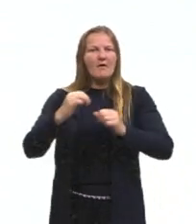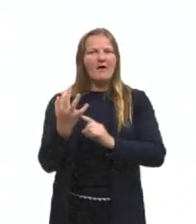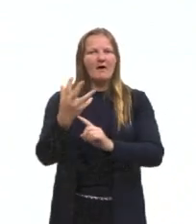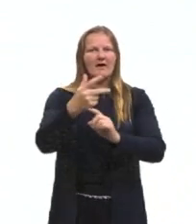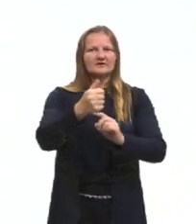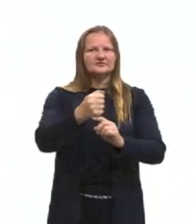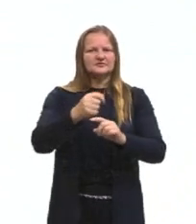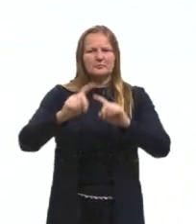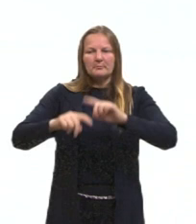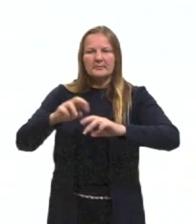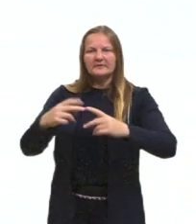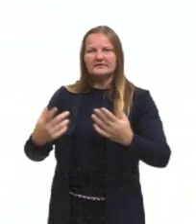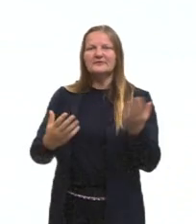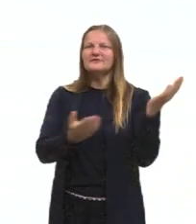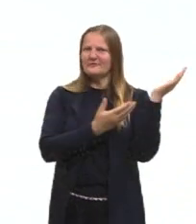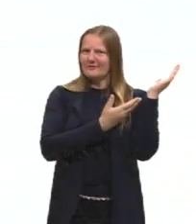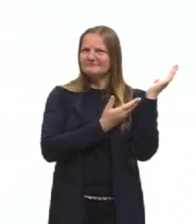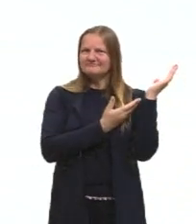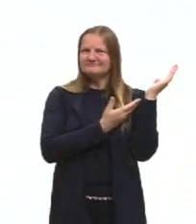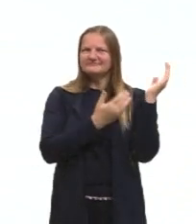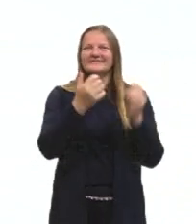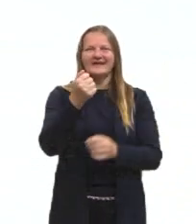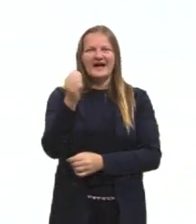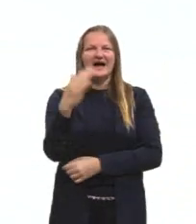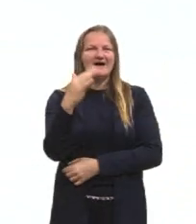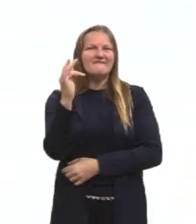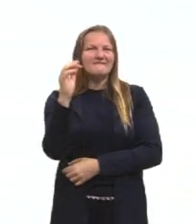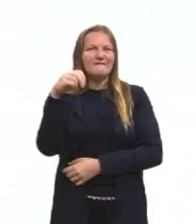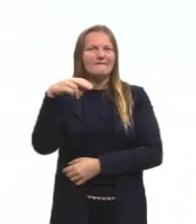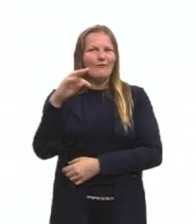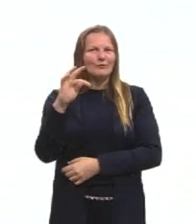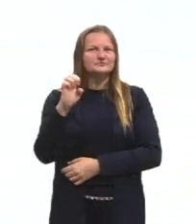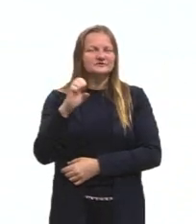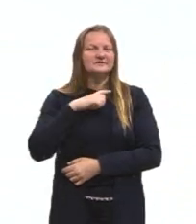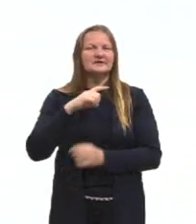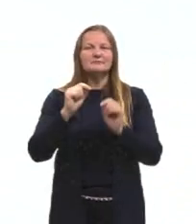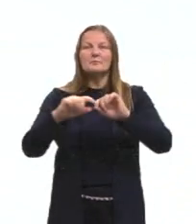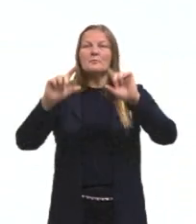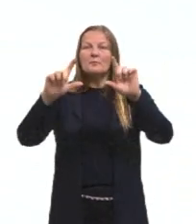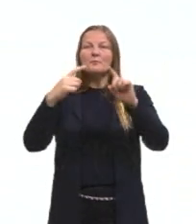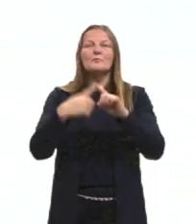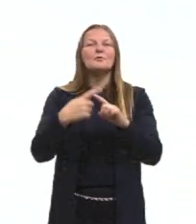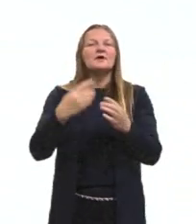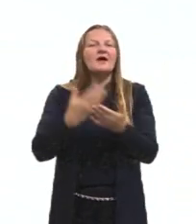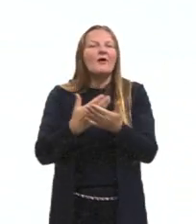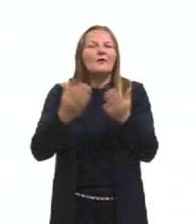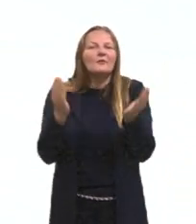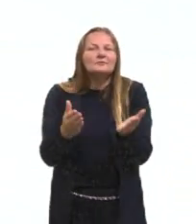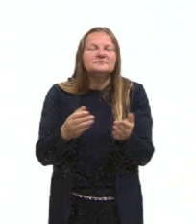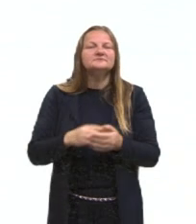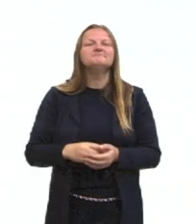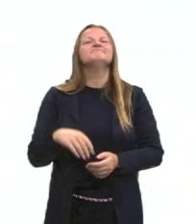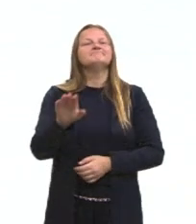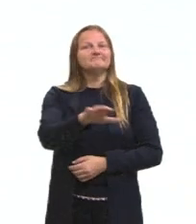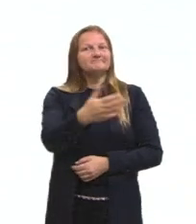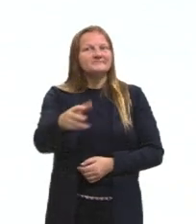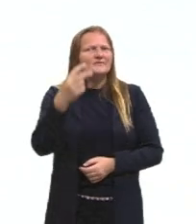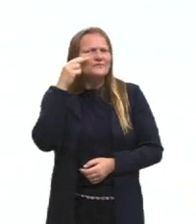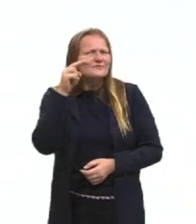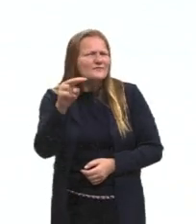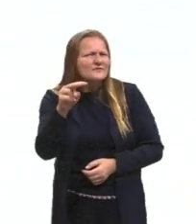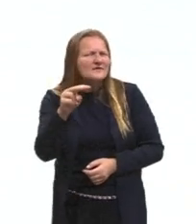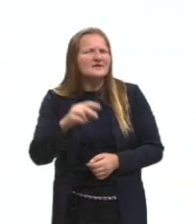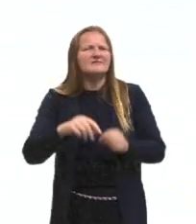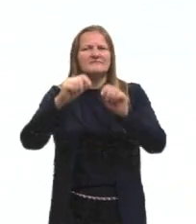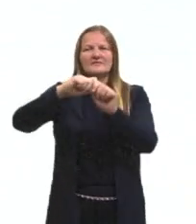arte, como é o caso da Fonte. E essa obra, ela está nesse slide, está na aula de hoje, porque muitas vezes, quando vocês enxergarem um